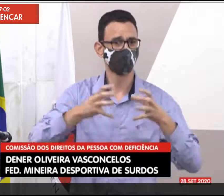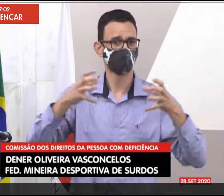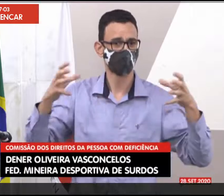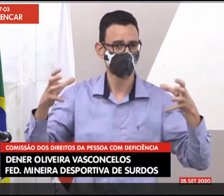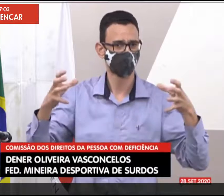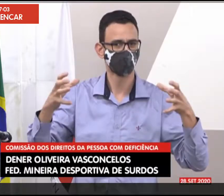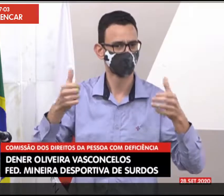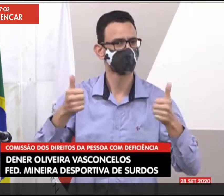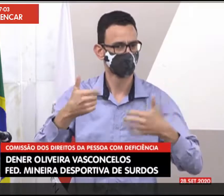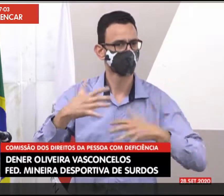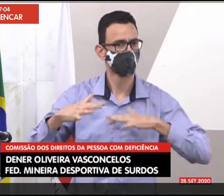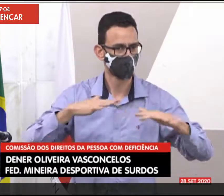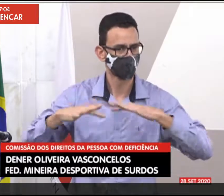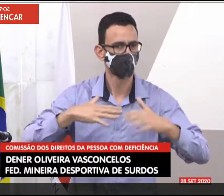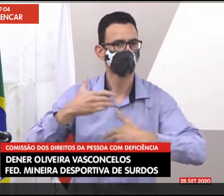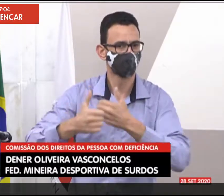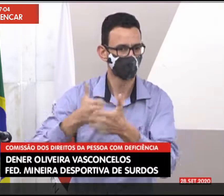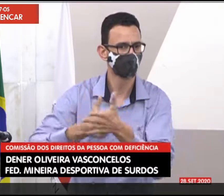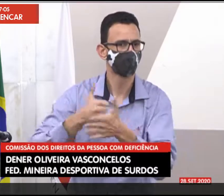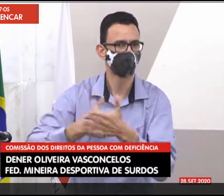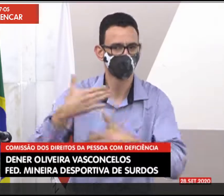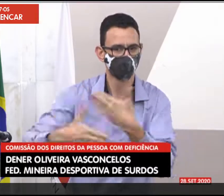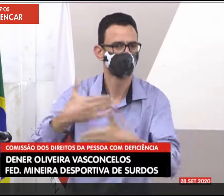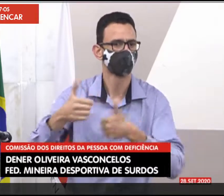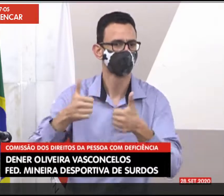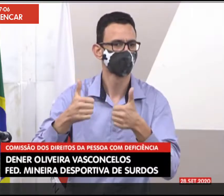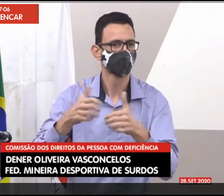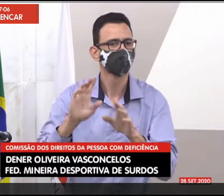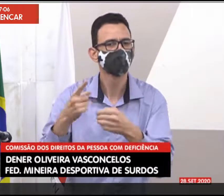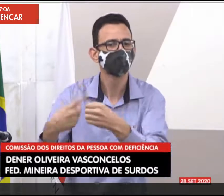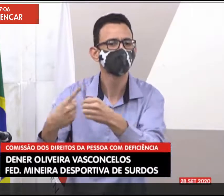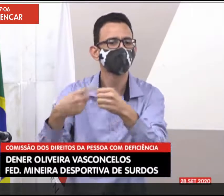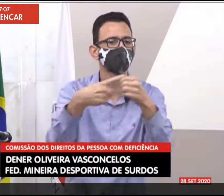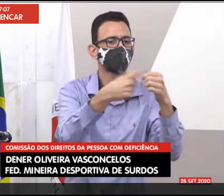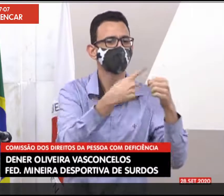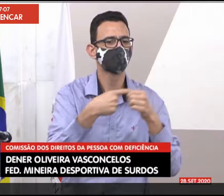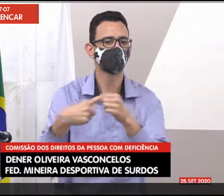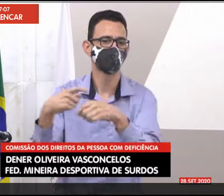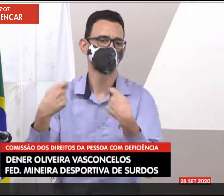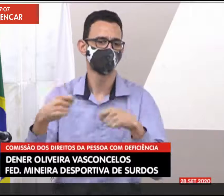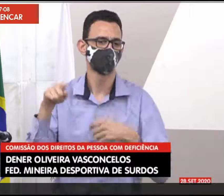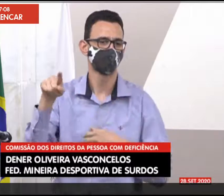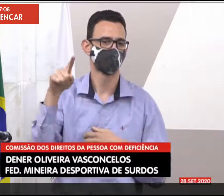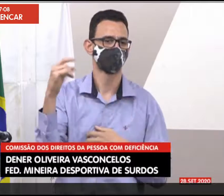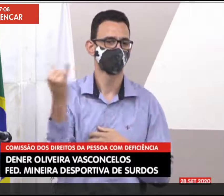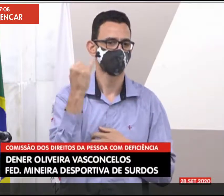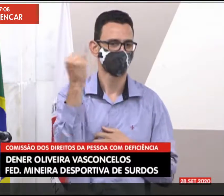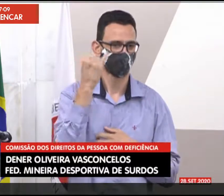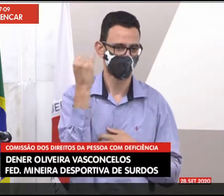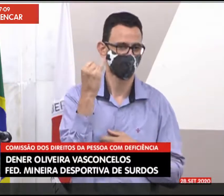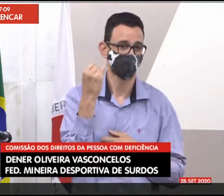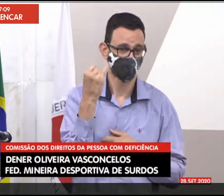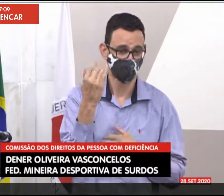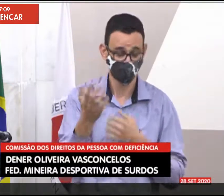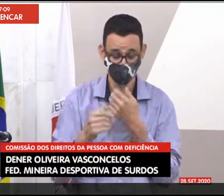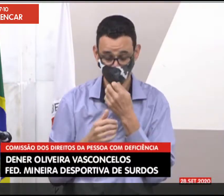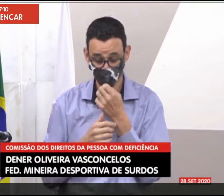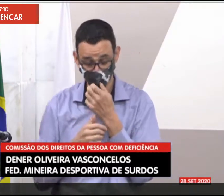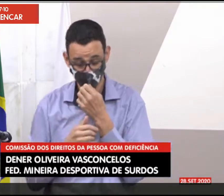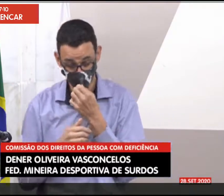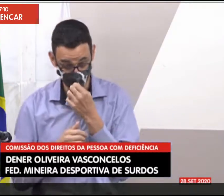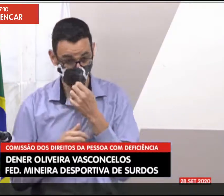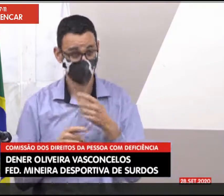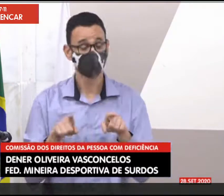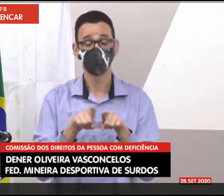Horizonte, a maioria tem um movimento em favor dos surdos. E a gente